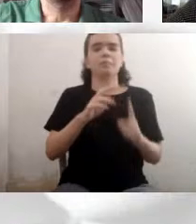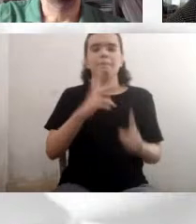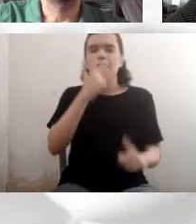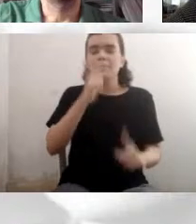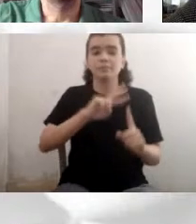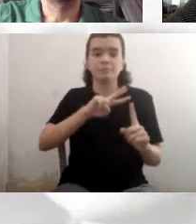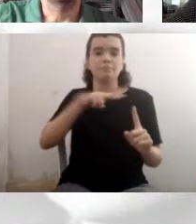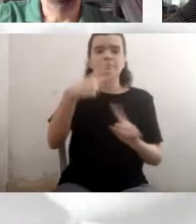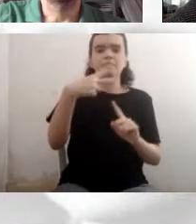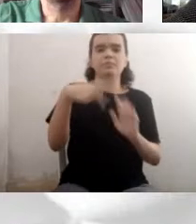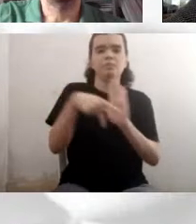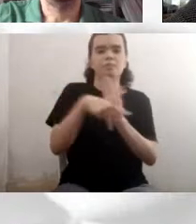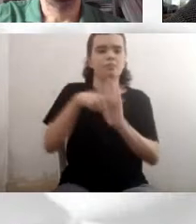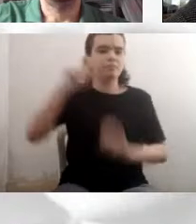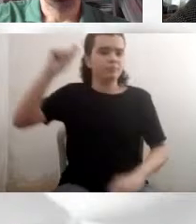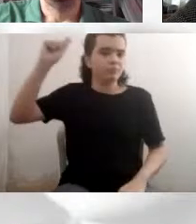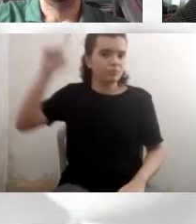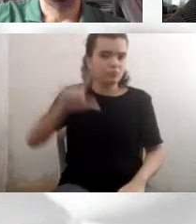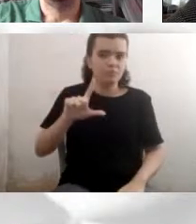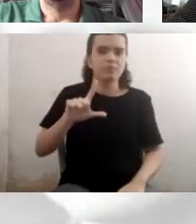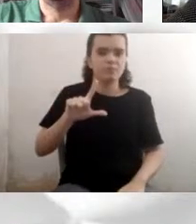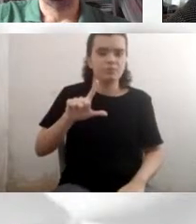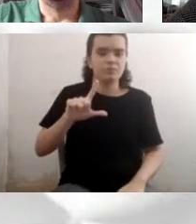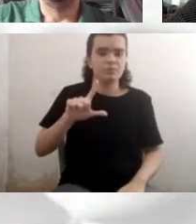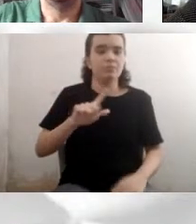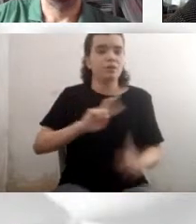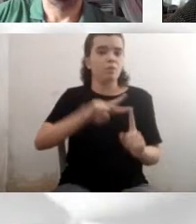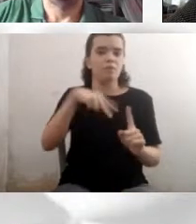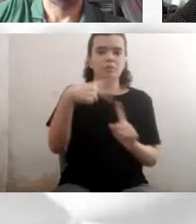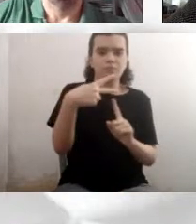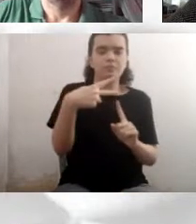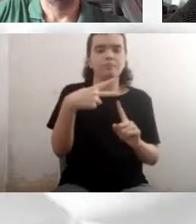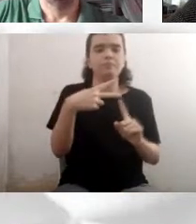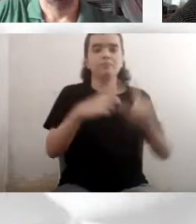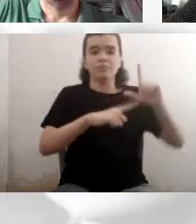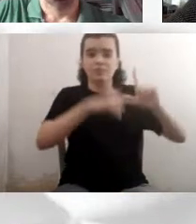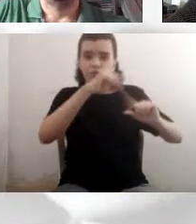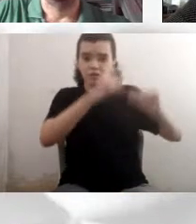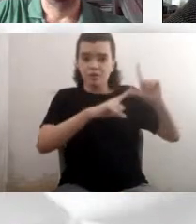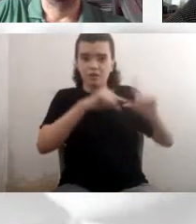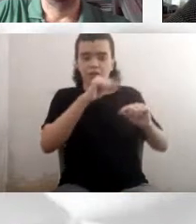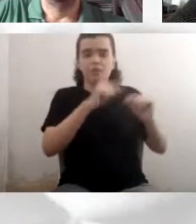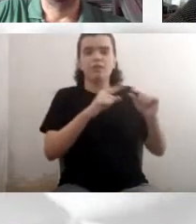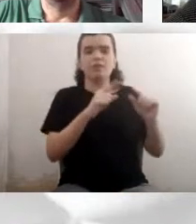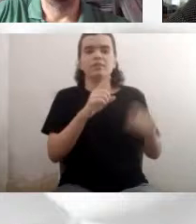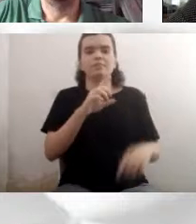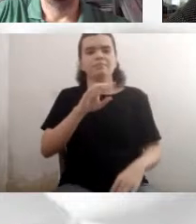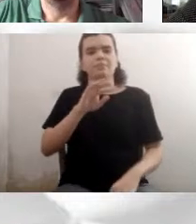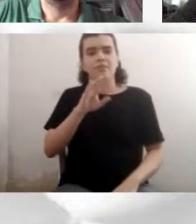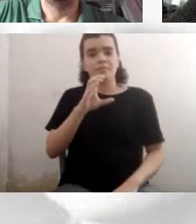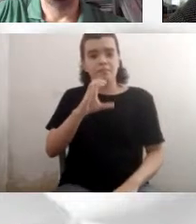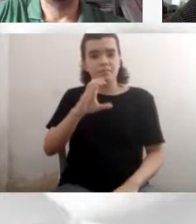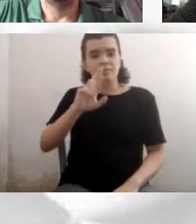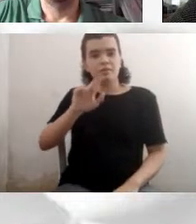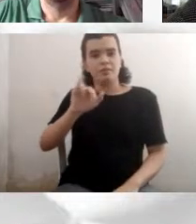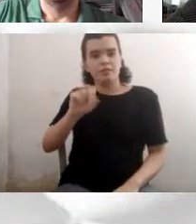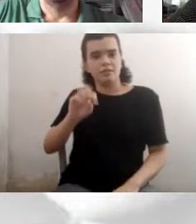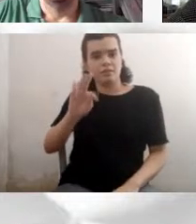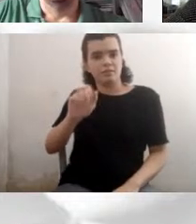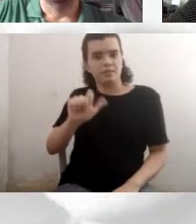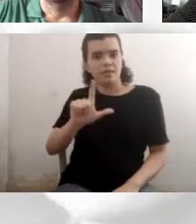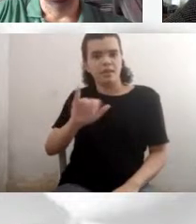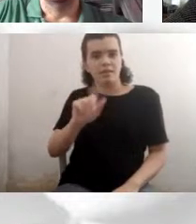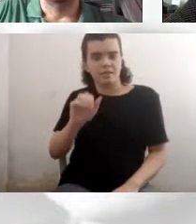mil kelvin. Enquanto que as estrelas cristalizadas que a gente encontrou no aglomerado tem a temperatura próxima